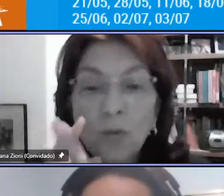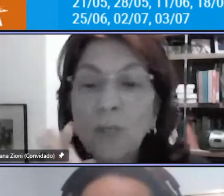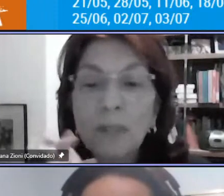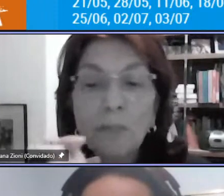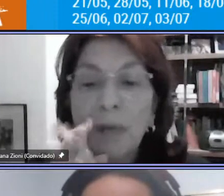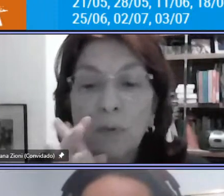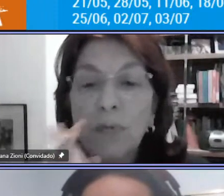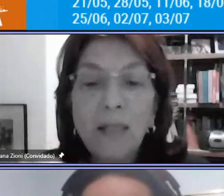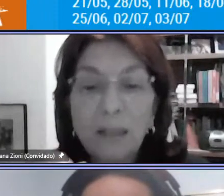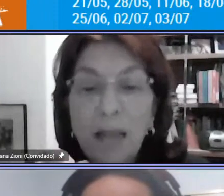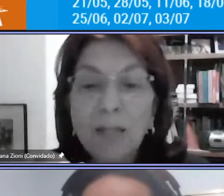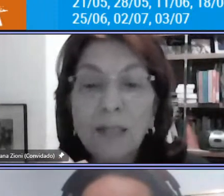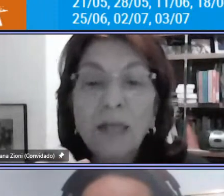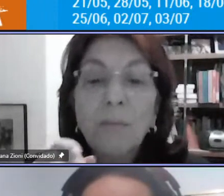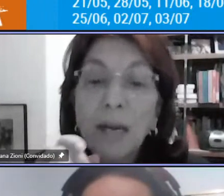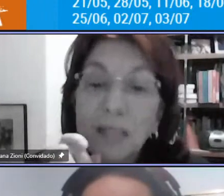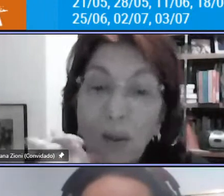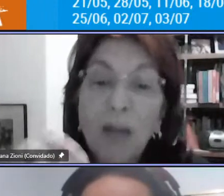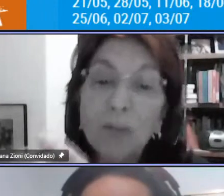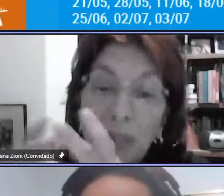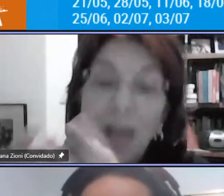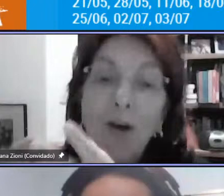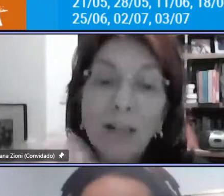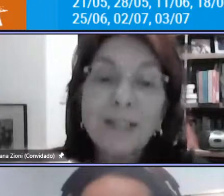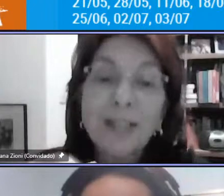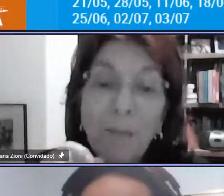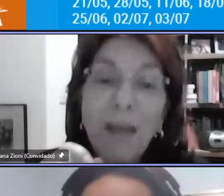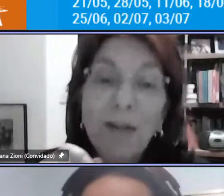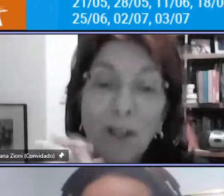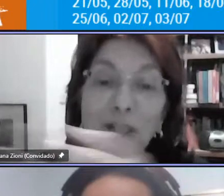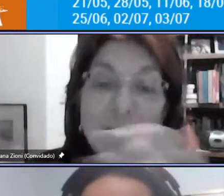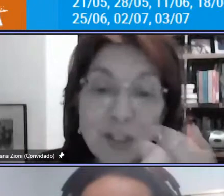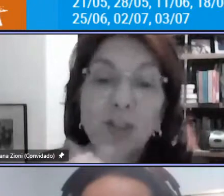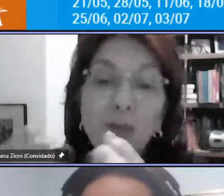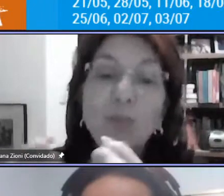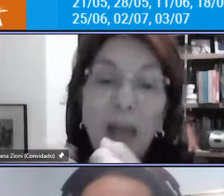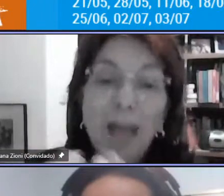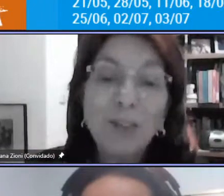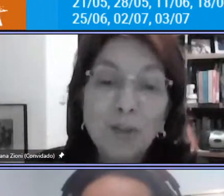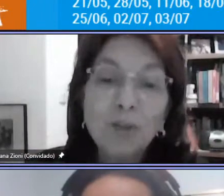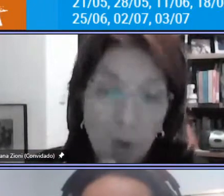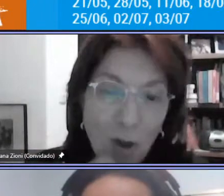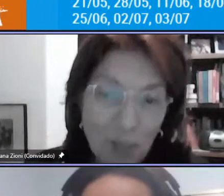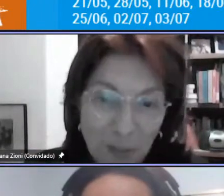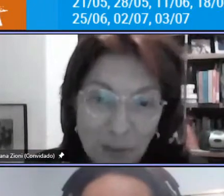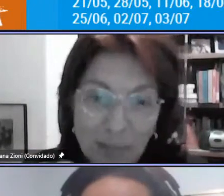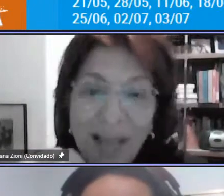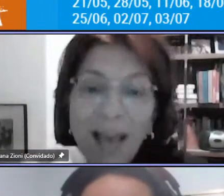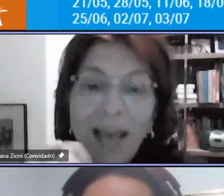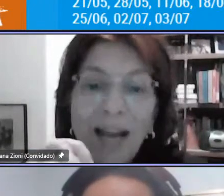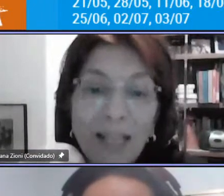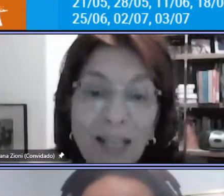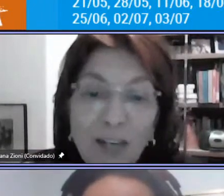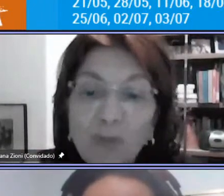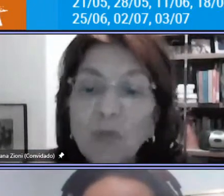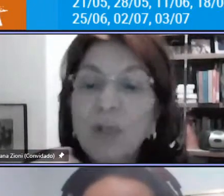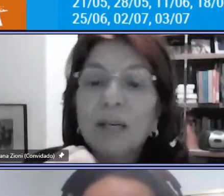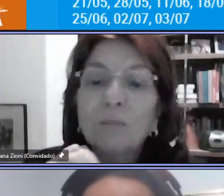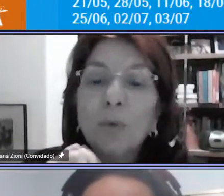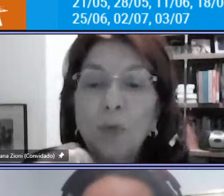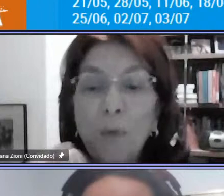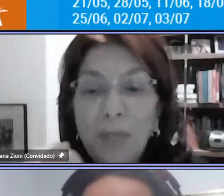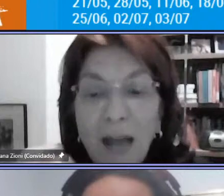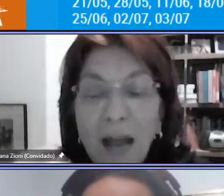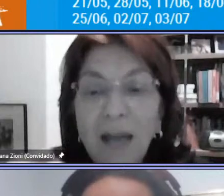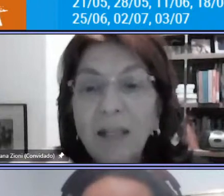tem suas peculiaridades mas eu acho que tem horas que é melhor a gente se juntar entre os próximos era isso